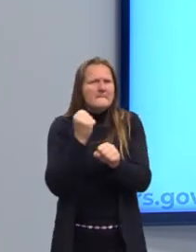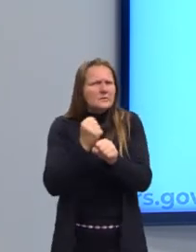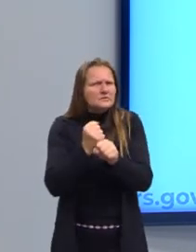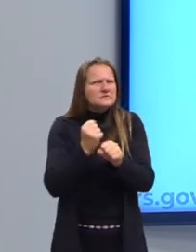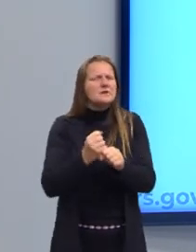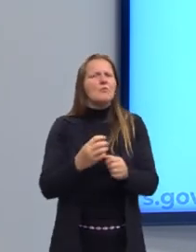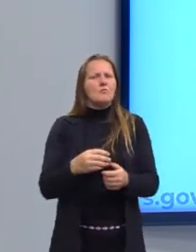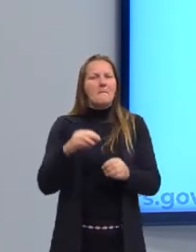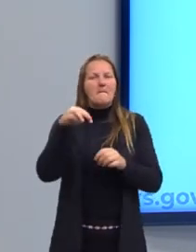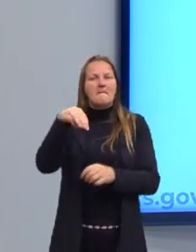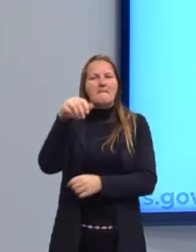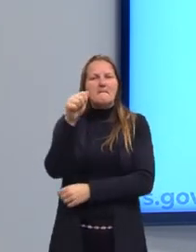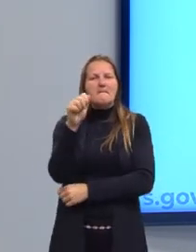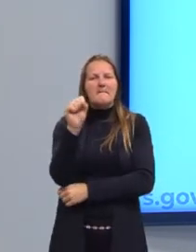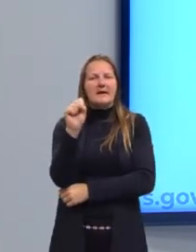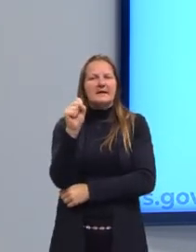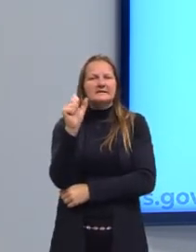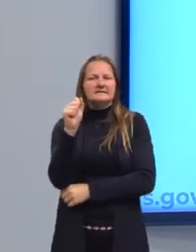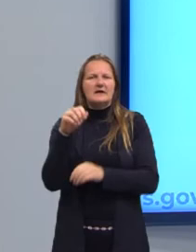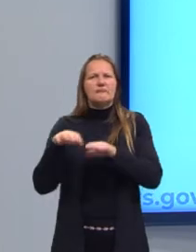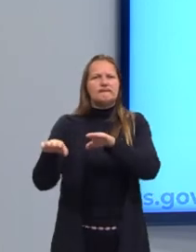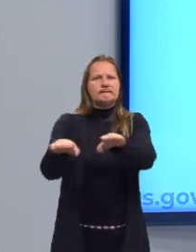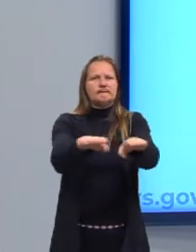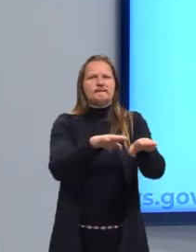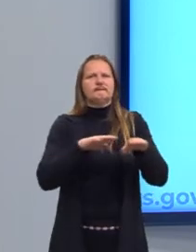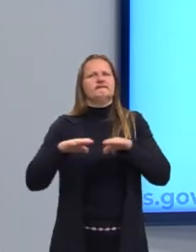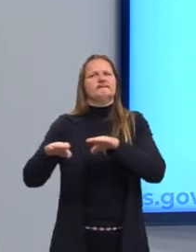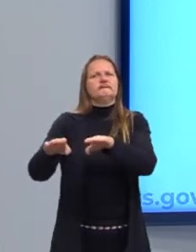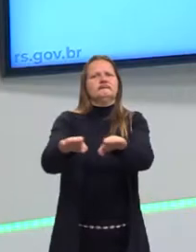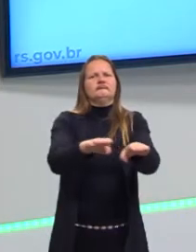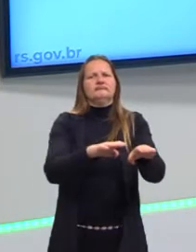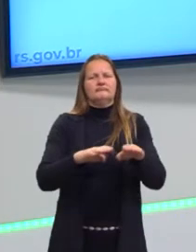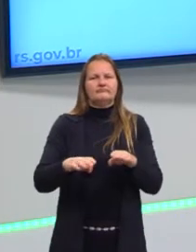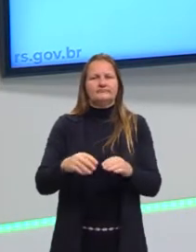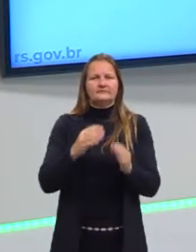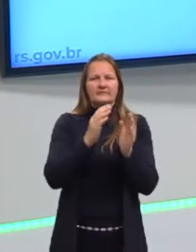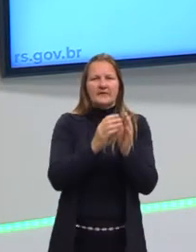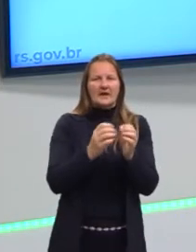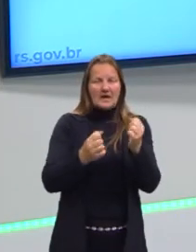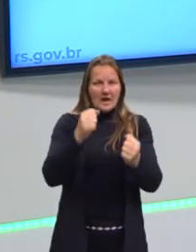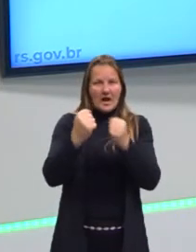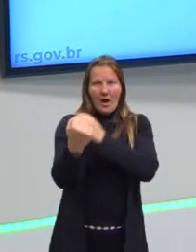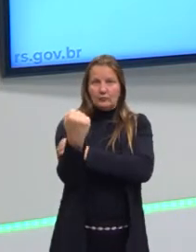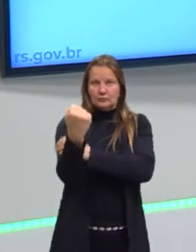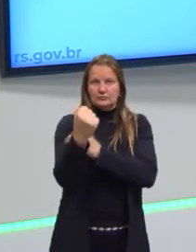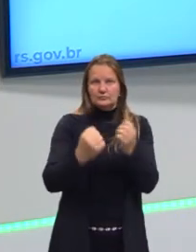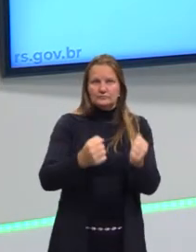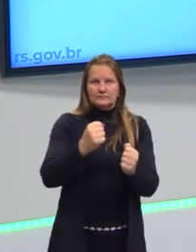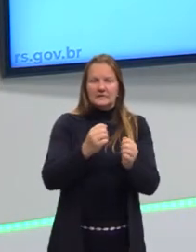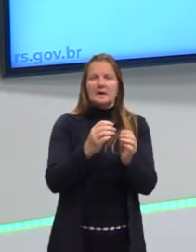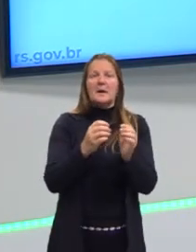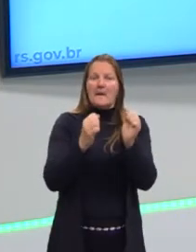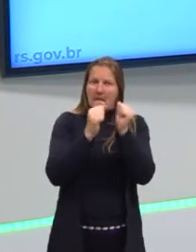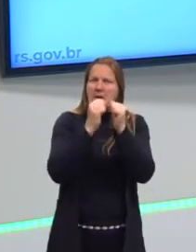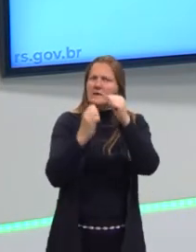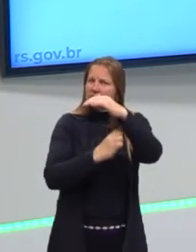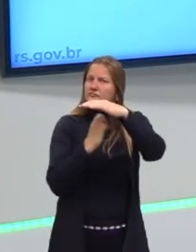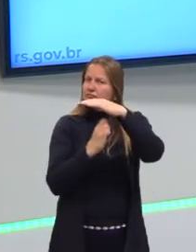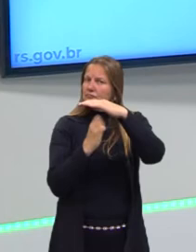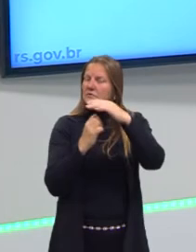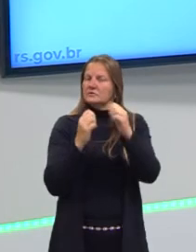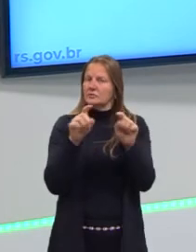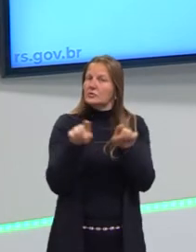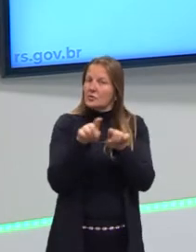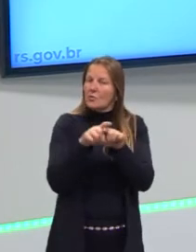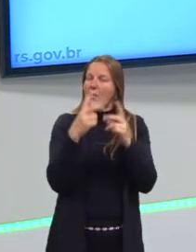Porque o Fordismo, além dessa produção em massa na Ford, o Taylorismo, as pessoas também passam a consumir de